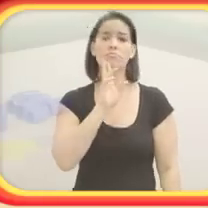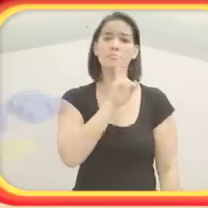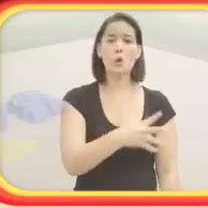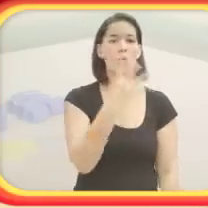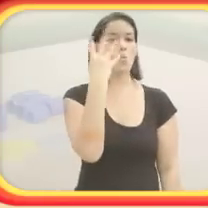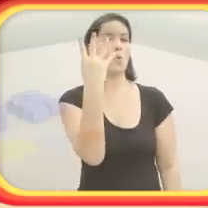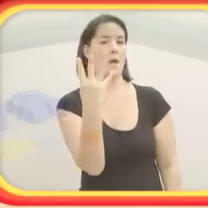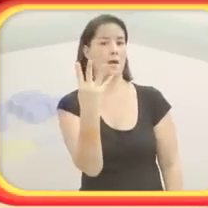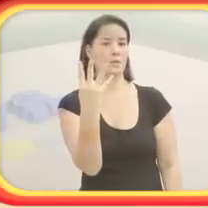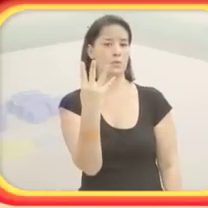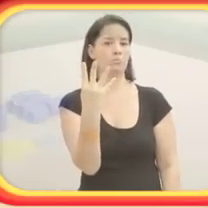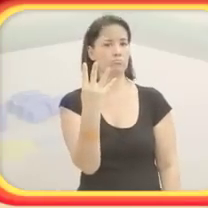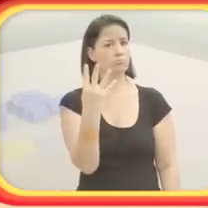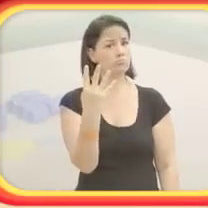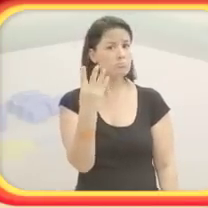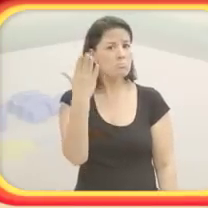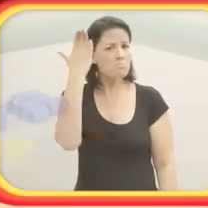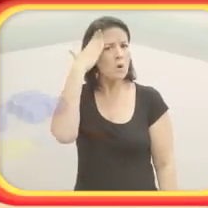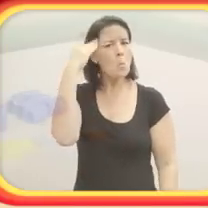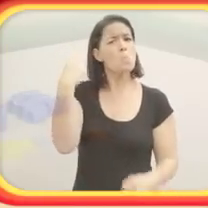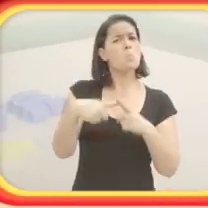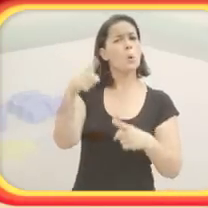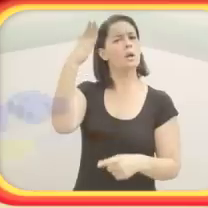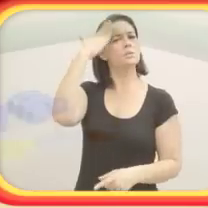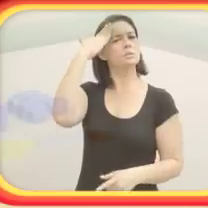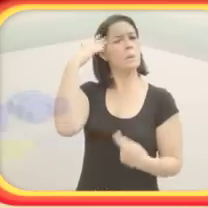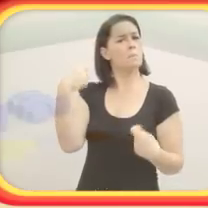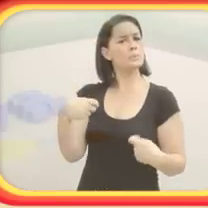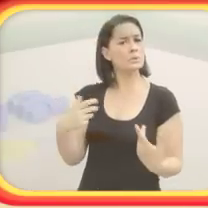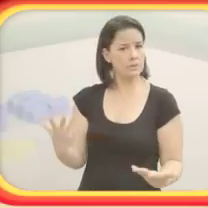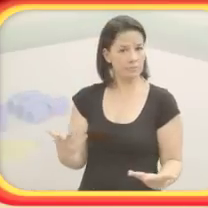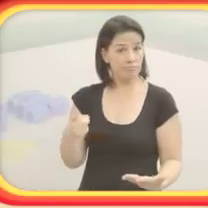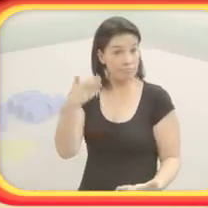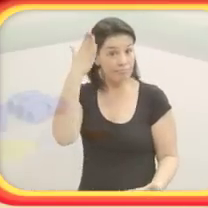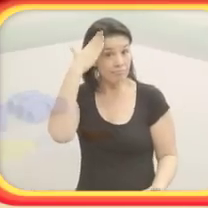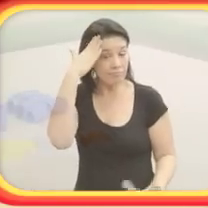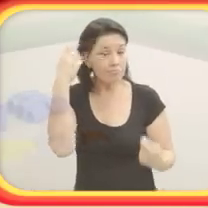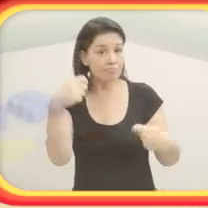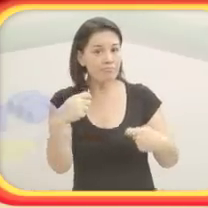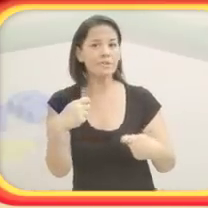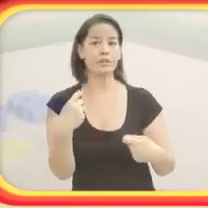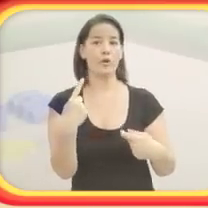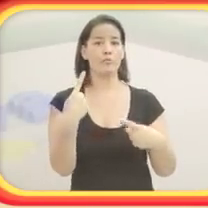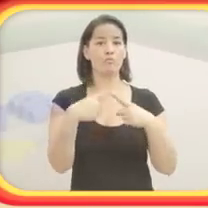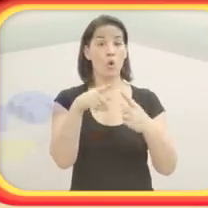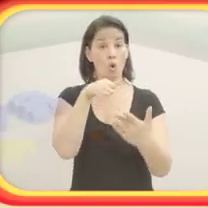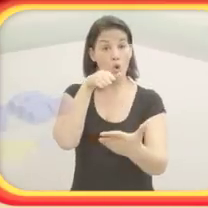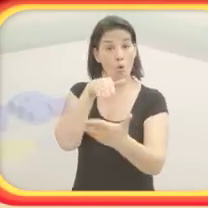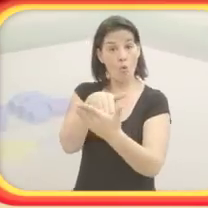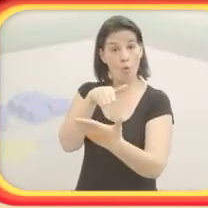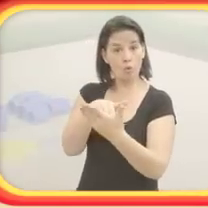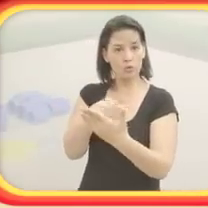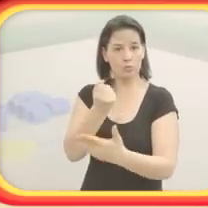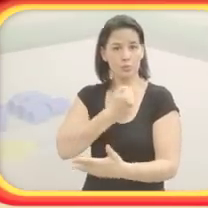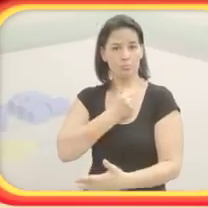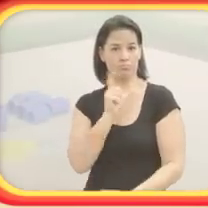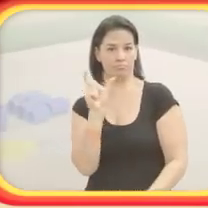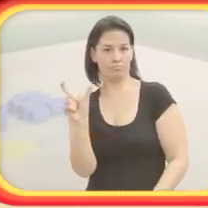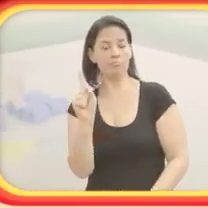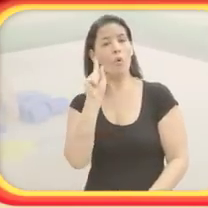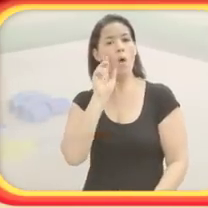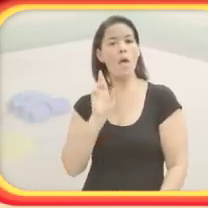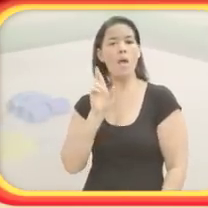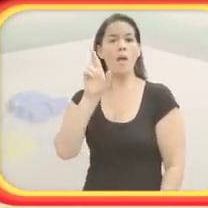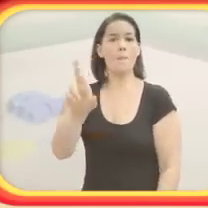Bom, o que ela precisa saber? Ela precisa saber que a última palavra número representa a quantidade total. Outra coisa,